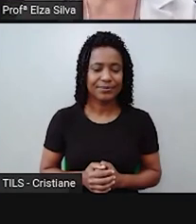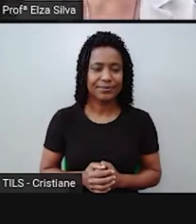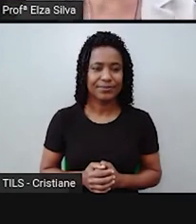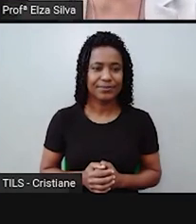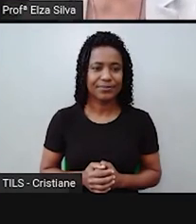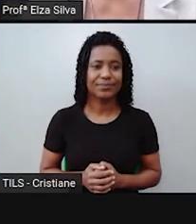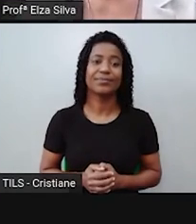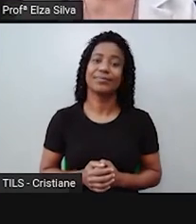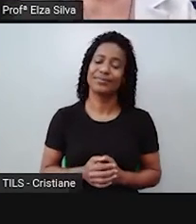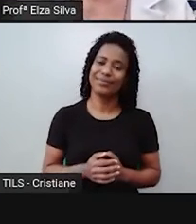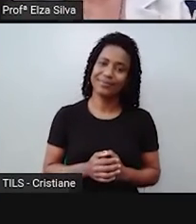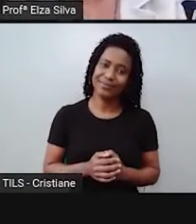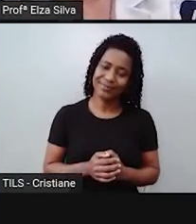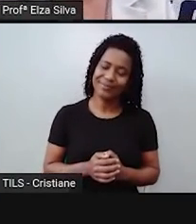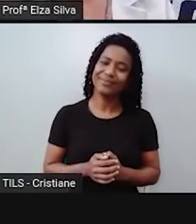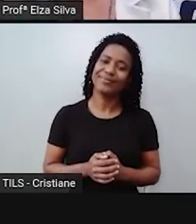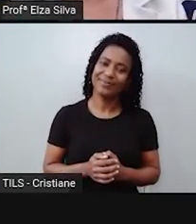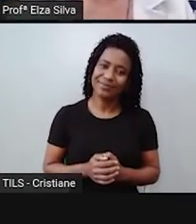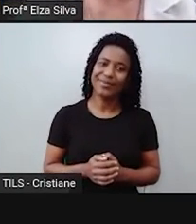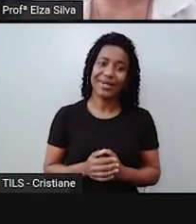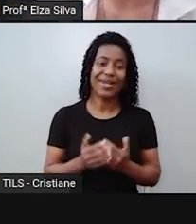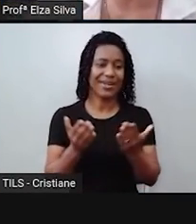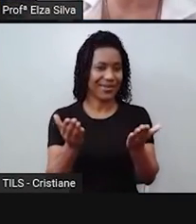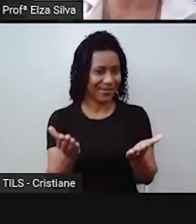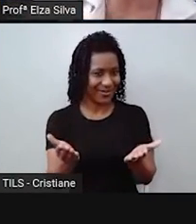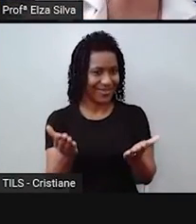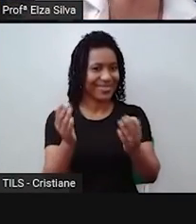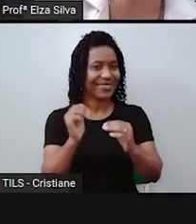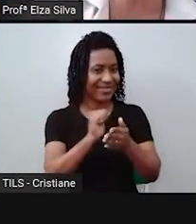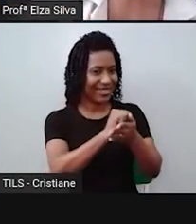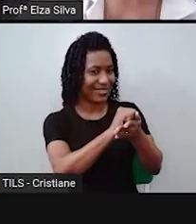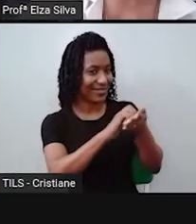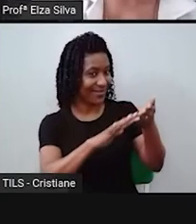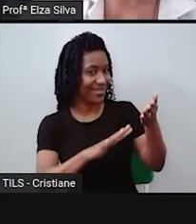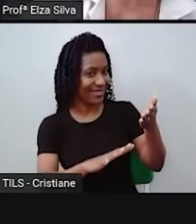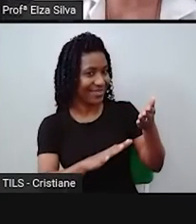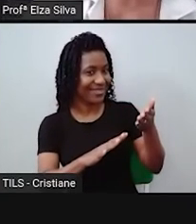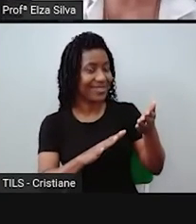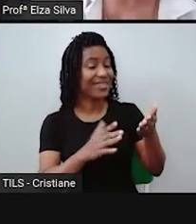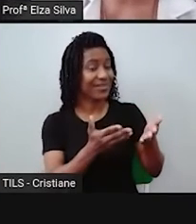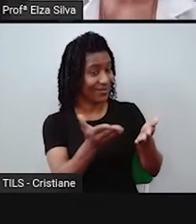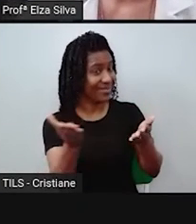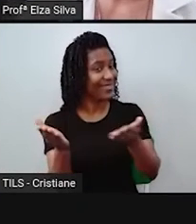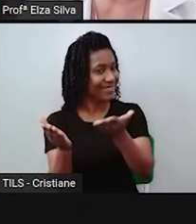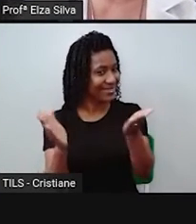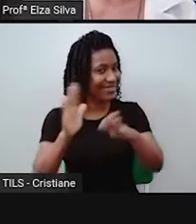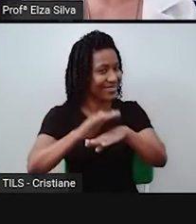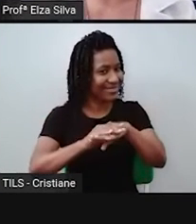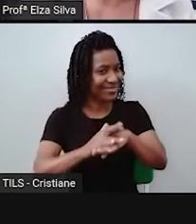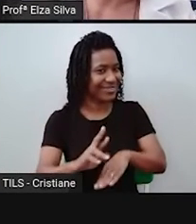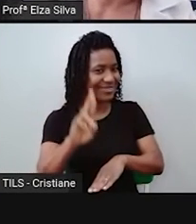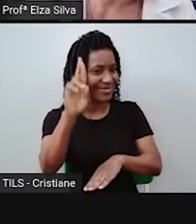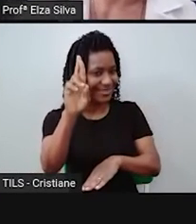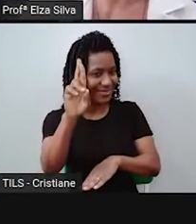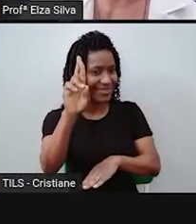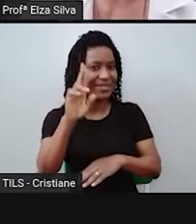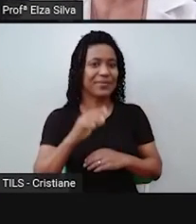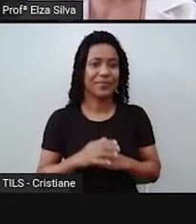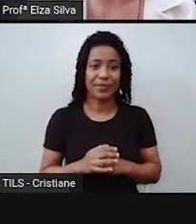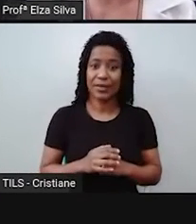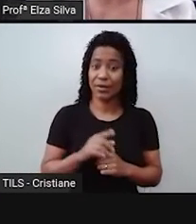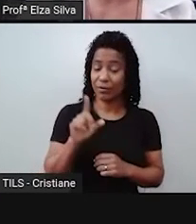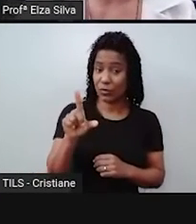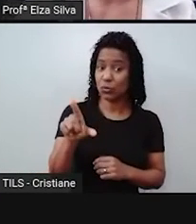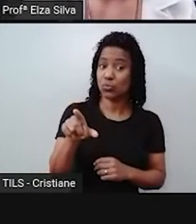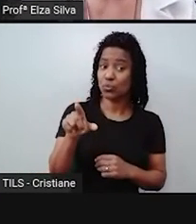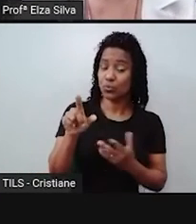e deixo aqui para vocês um desafio, porque agora é a sua vez. Escolha um episódio de sua